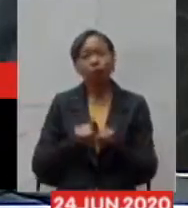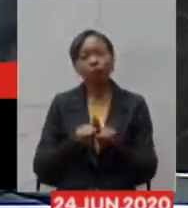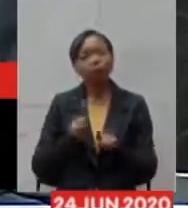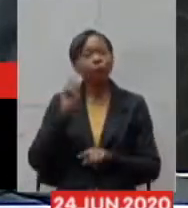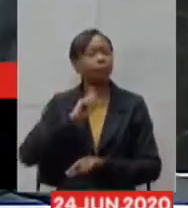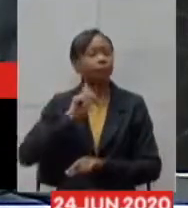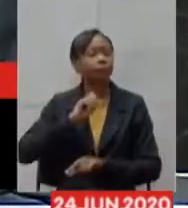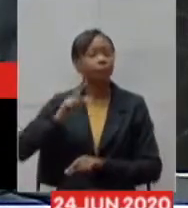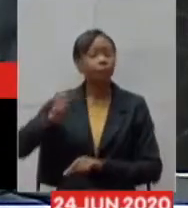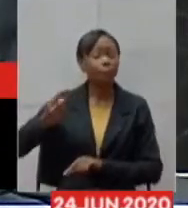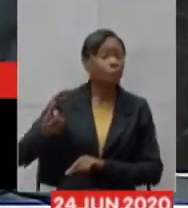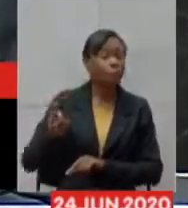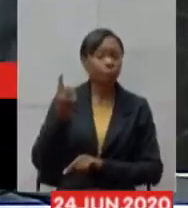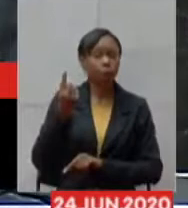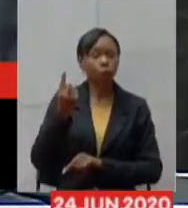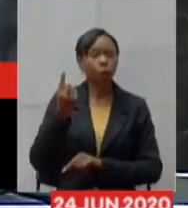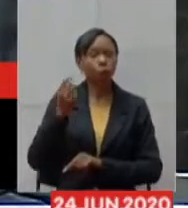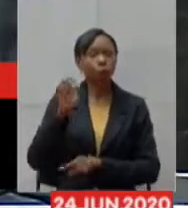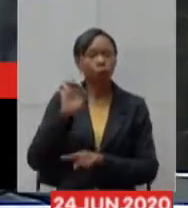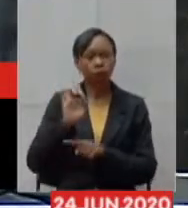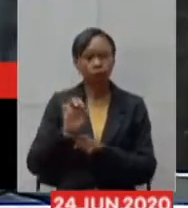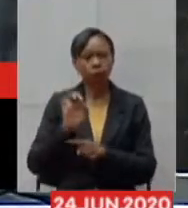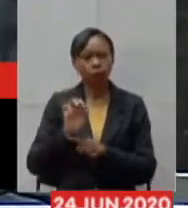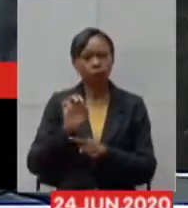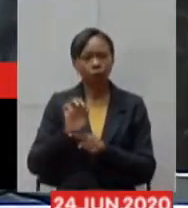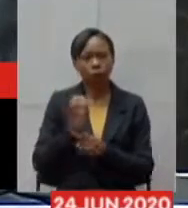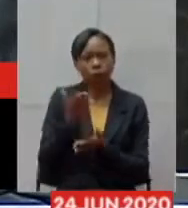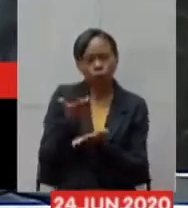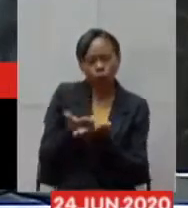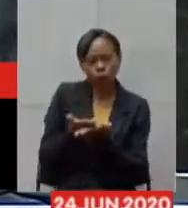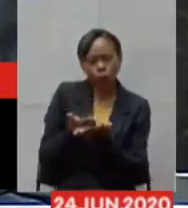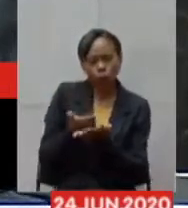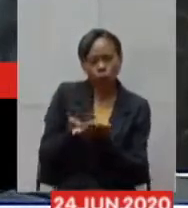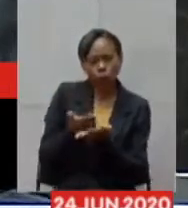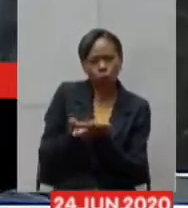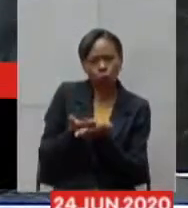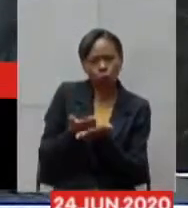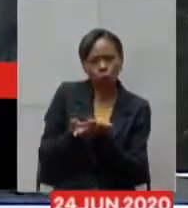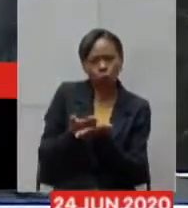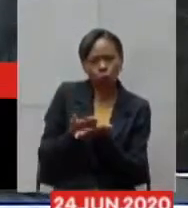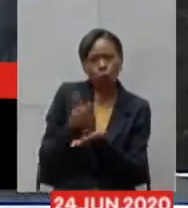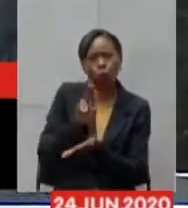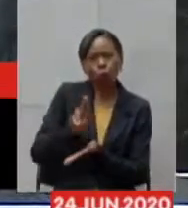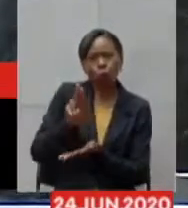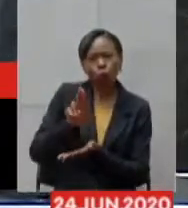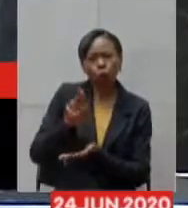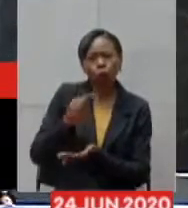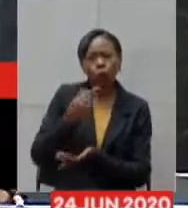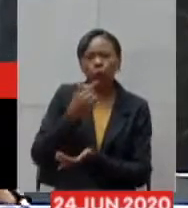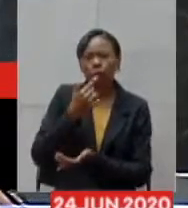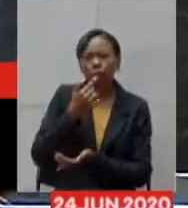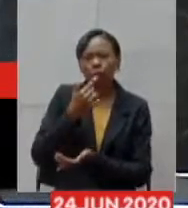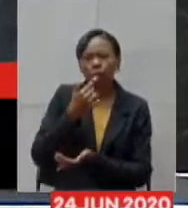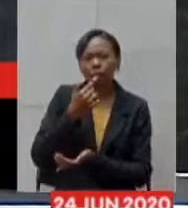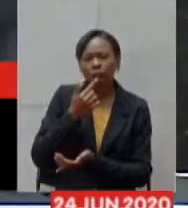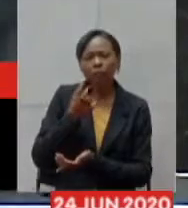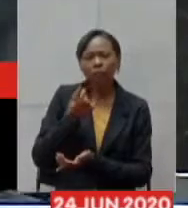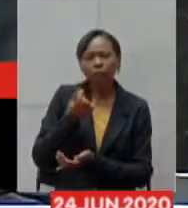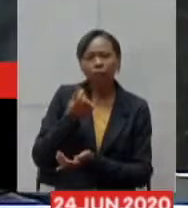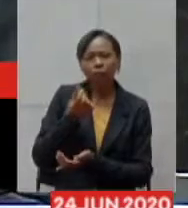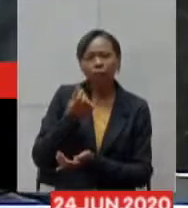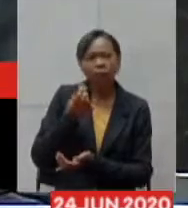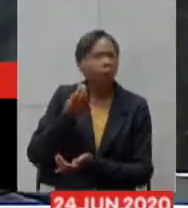pioneiro no estudo sobre o uso da saliva validação da saliva na testagem